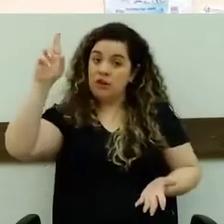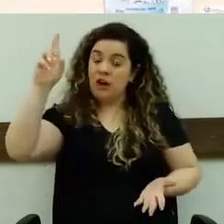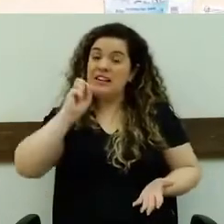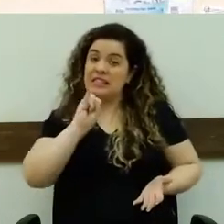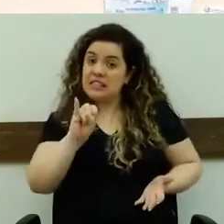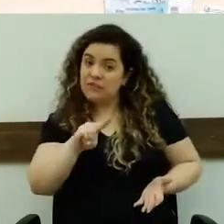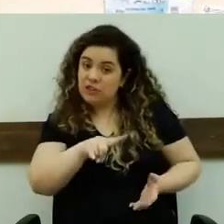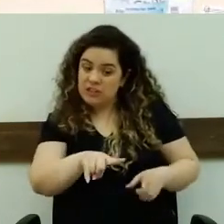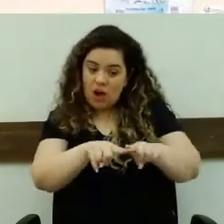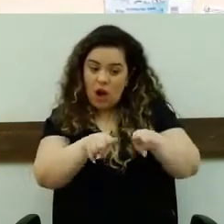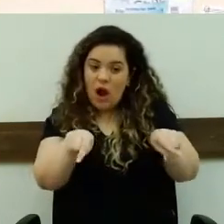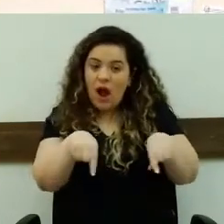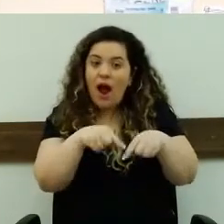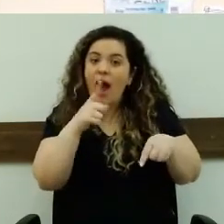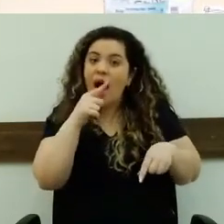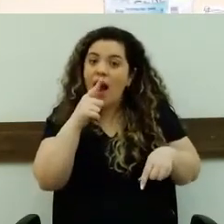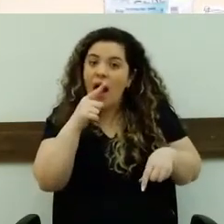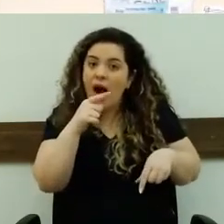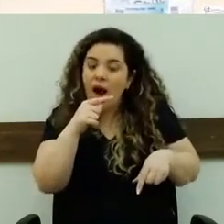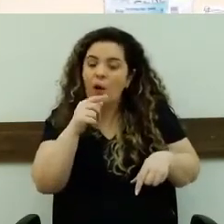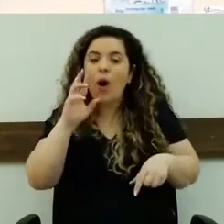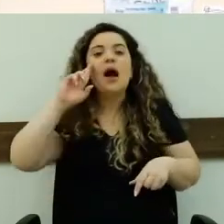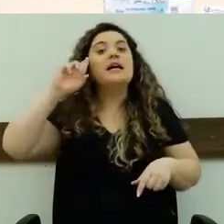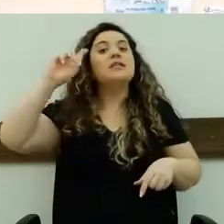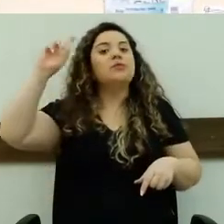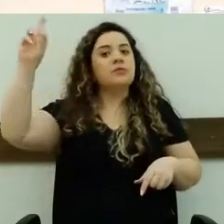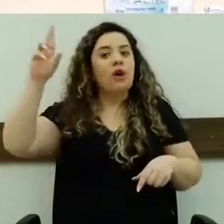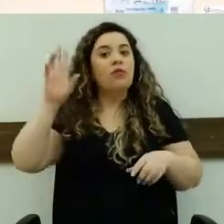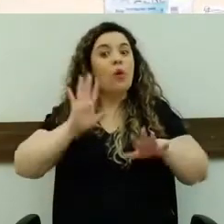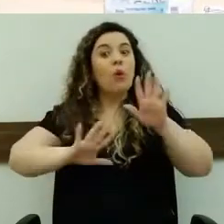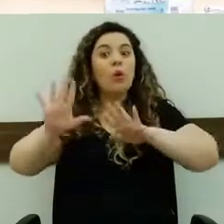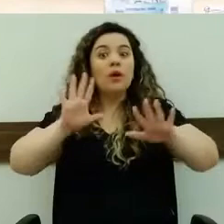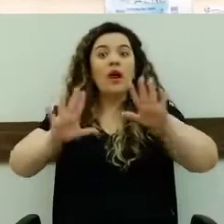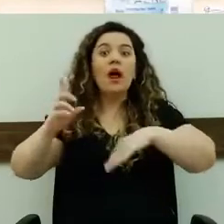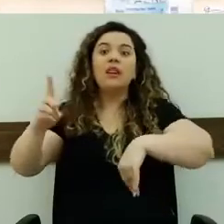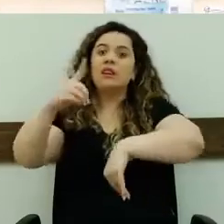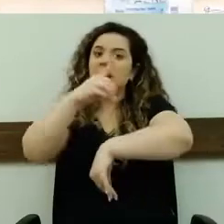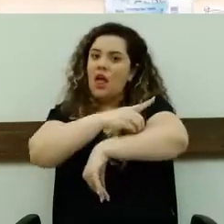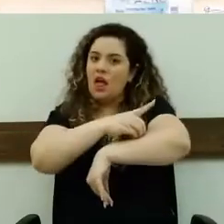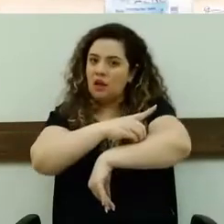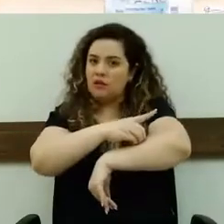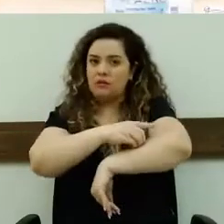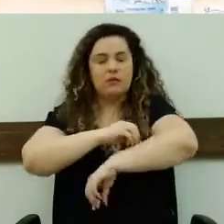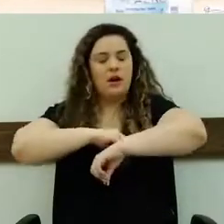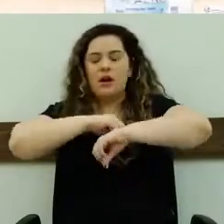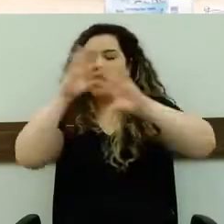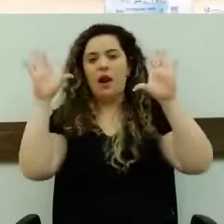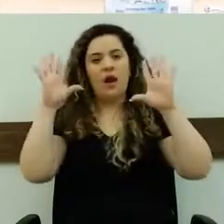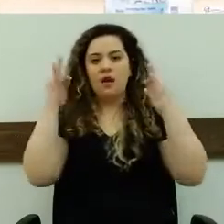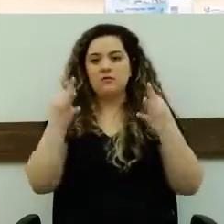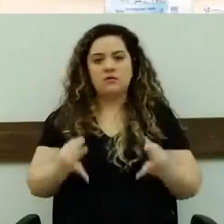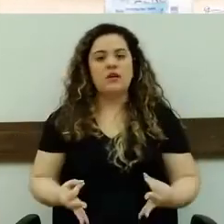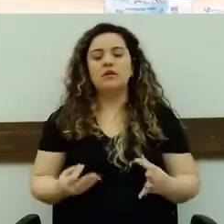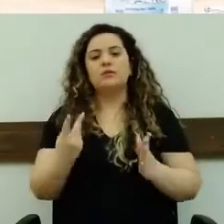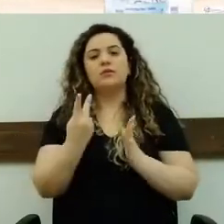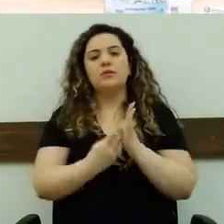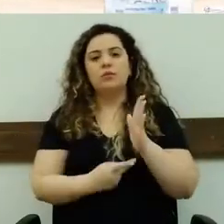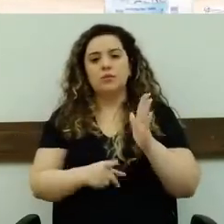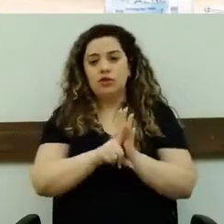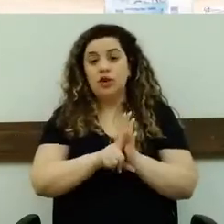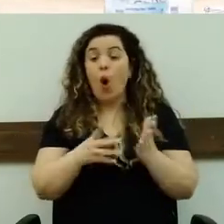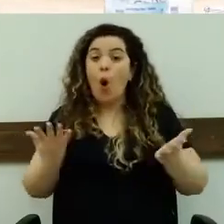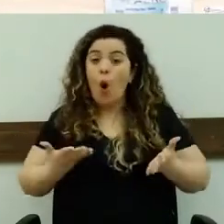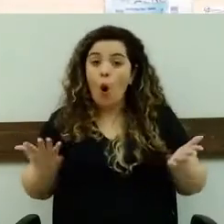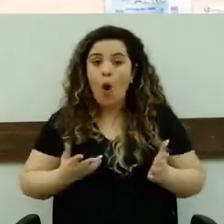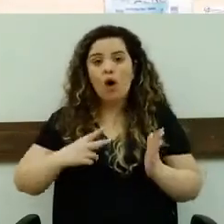água, você é responsável por não dar dengue ali, a limpeza desses potinhos. Isso é lógico e claro, e está no projeto. Então, hoje vai ser